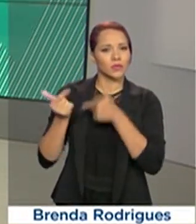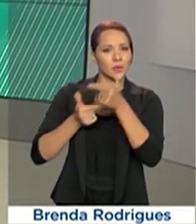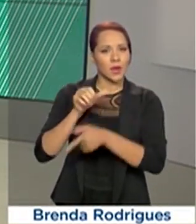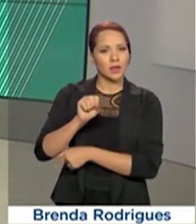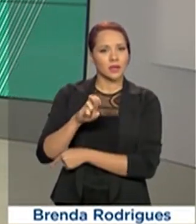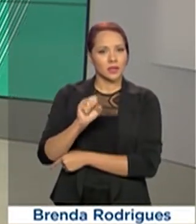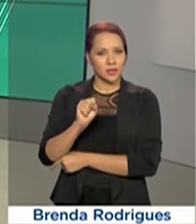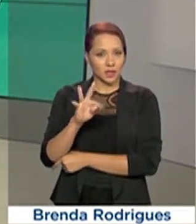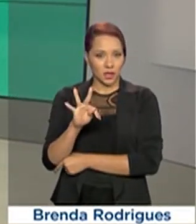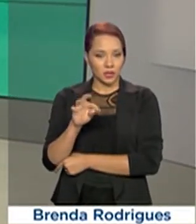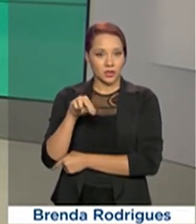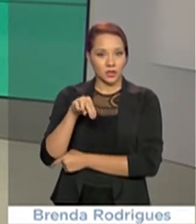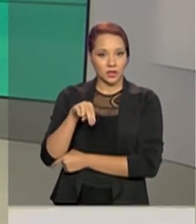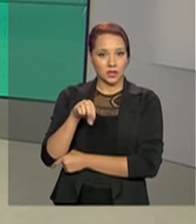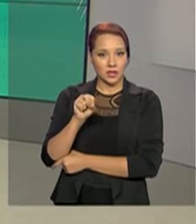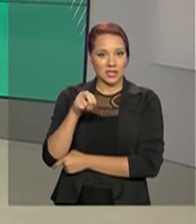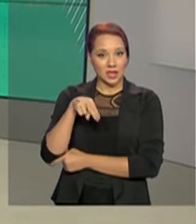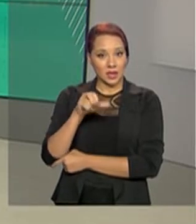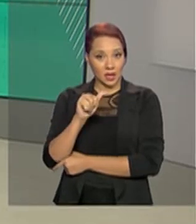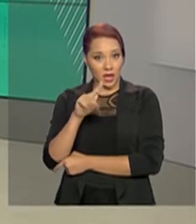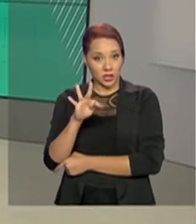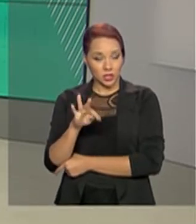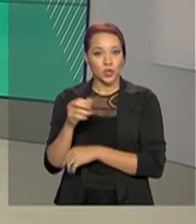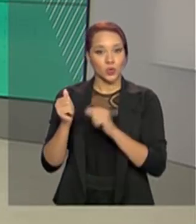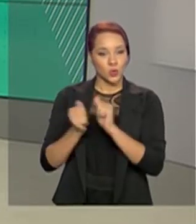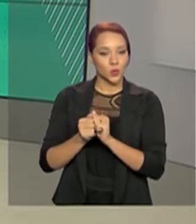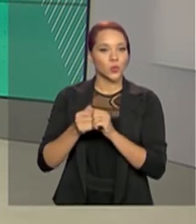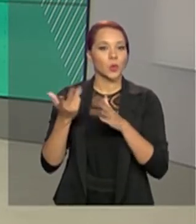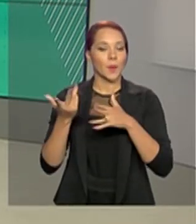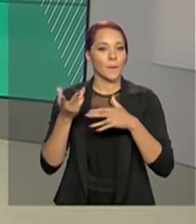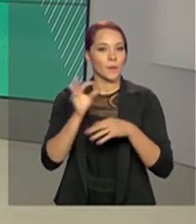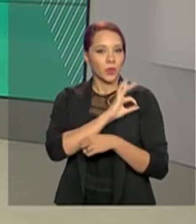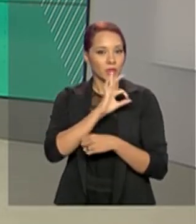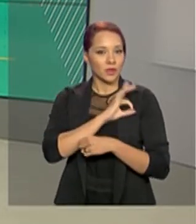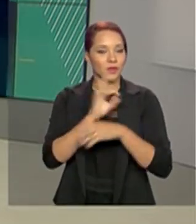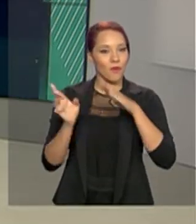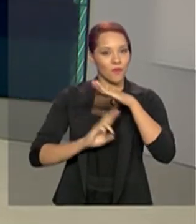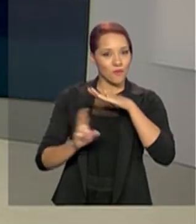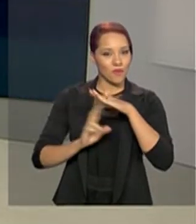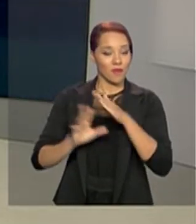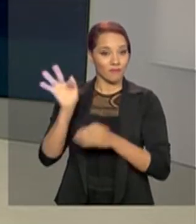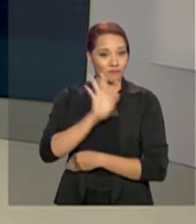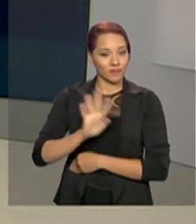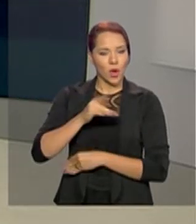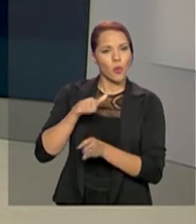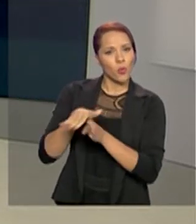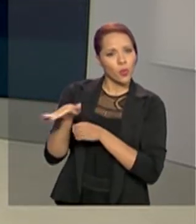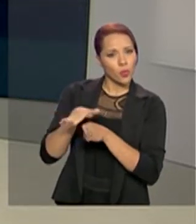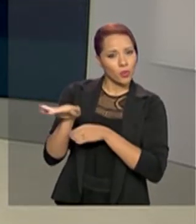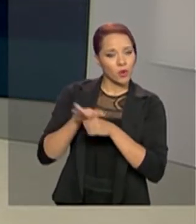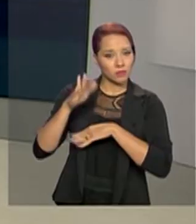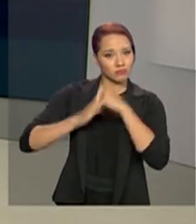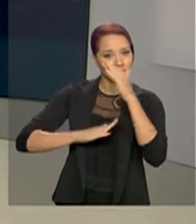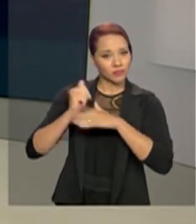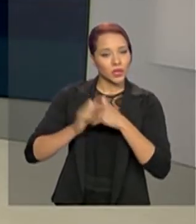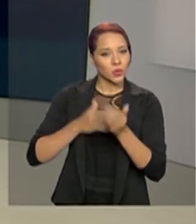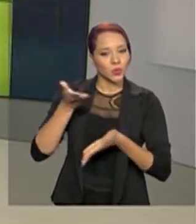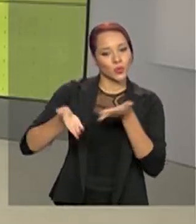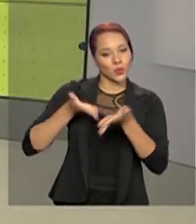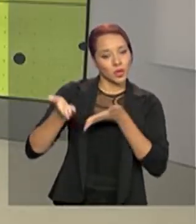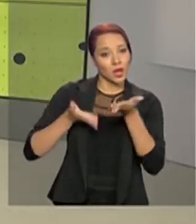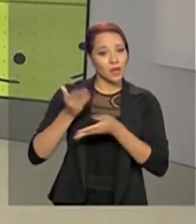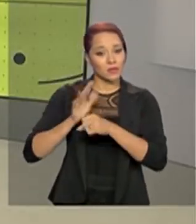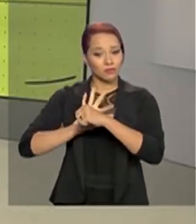SESTE-SENAT em parceria com a Polícia Rodoviária Federal. O objetivo é orientar esses profissionais sobre os cuidados com a